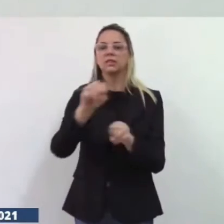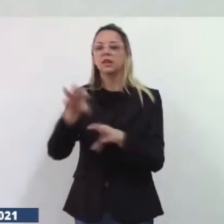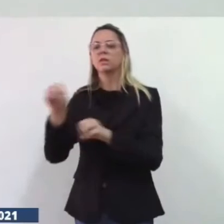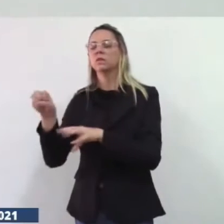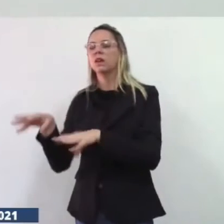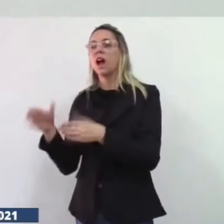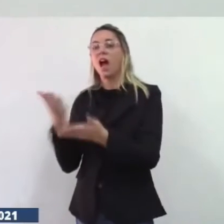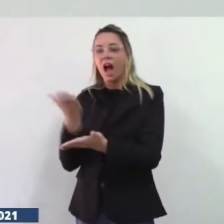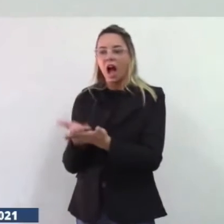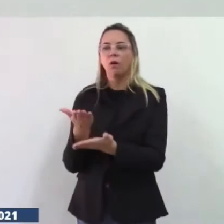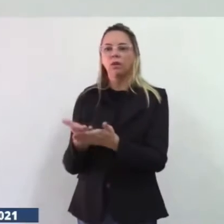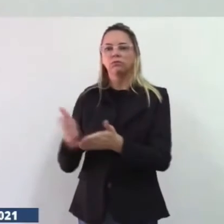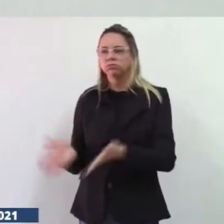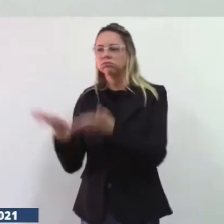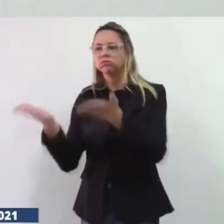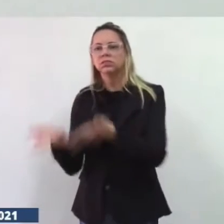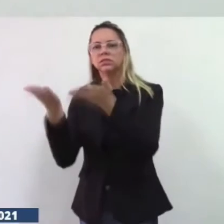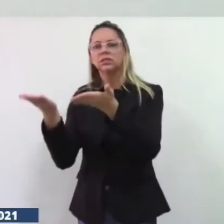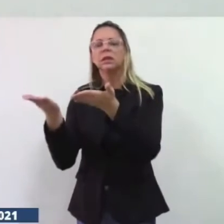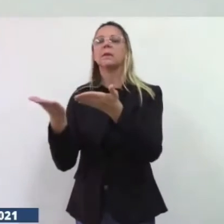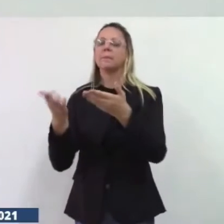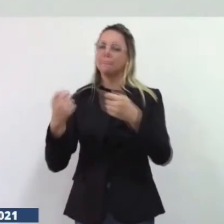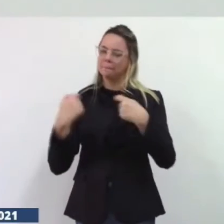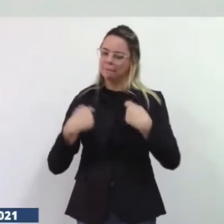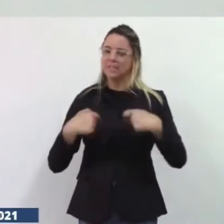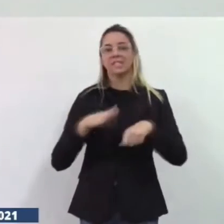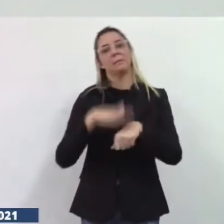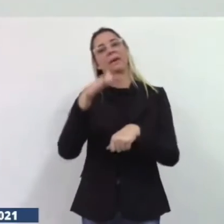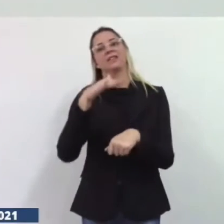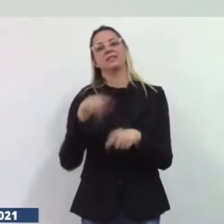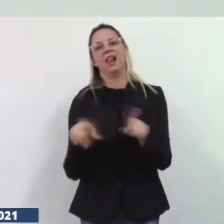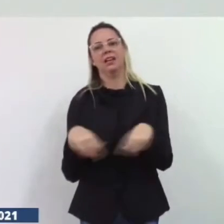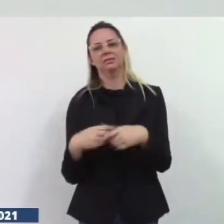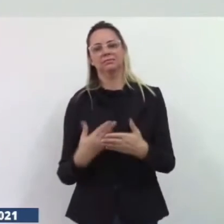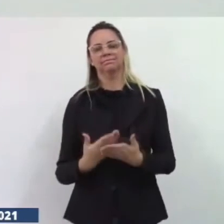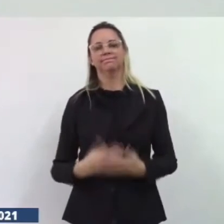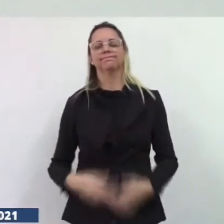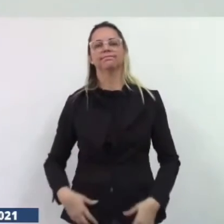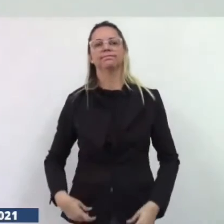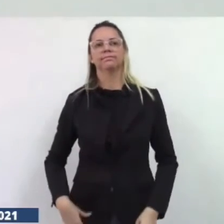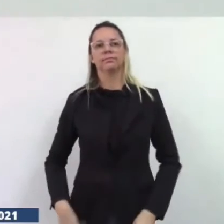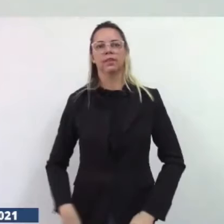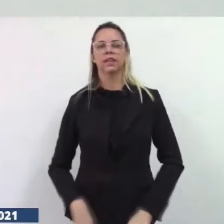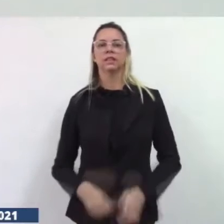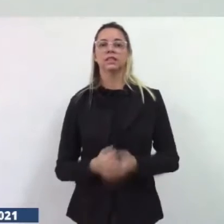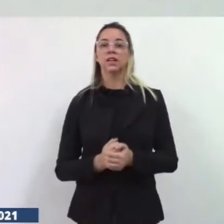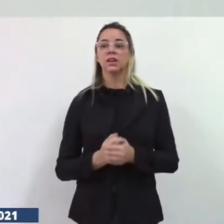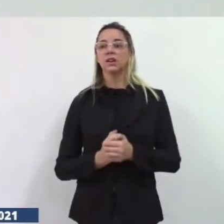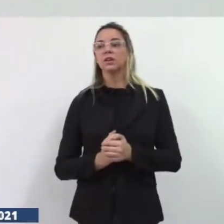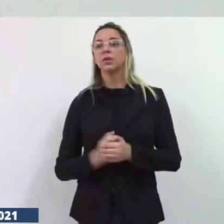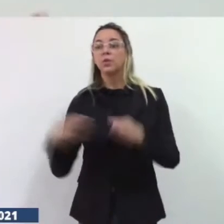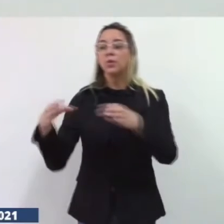reforço então precisa de mais salas então venham aqui pedir justamente essas salas para a comunidade